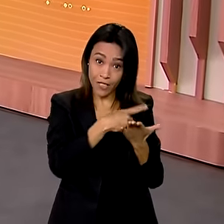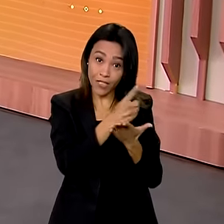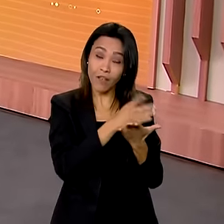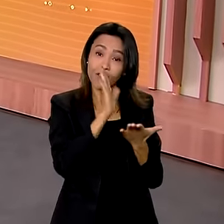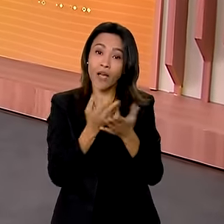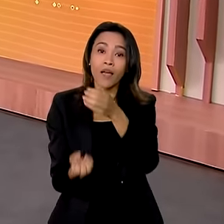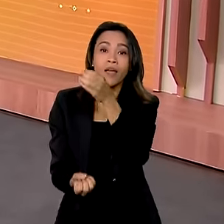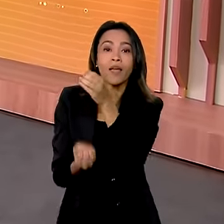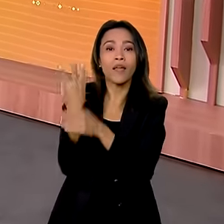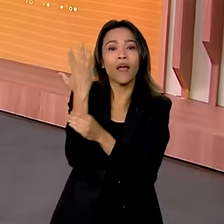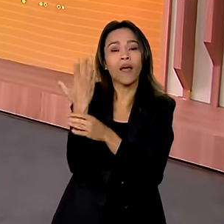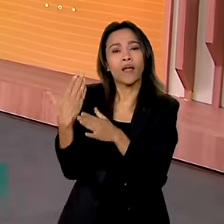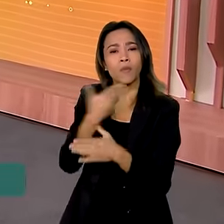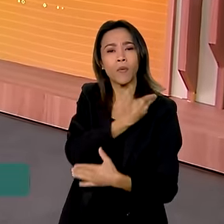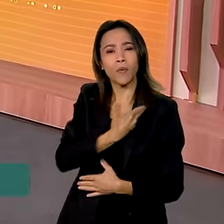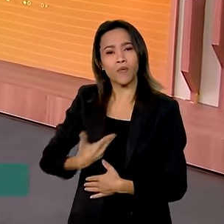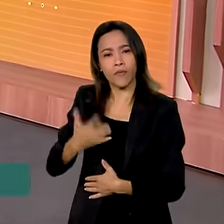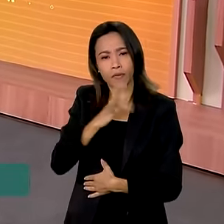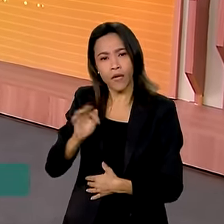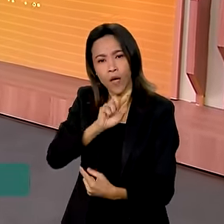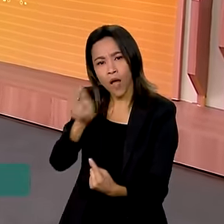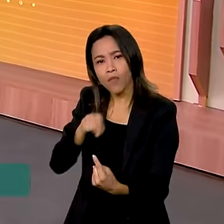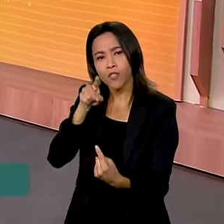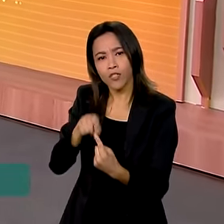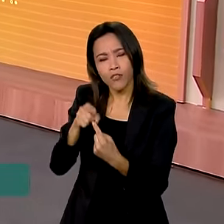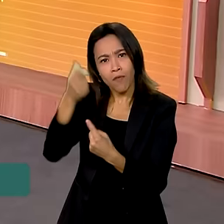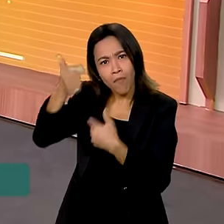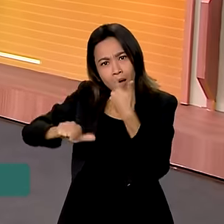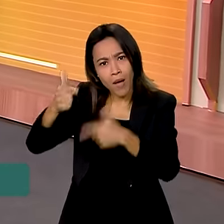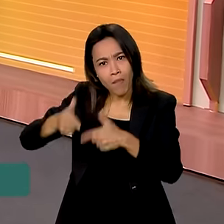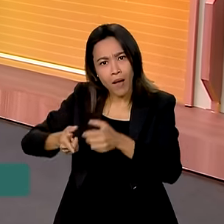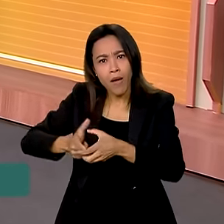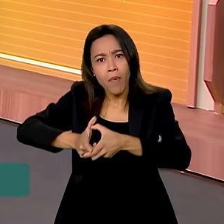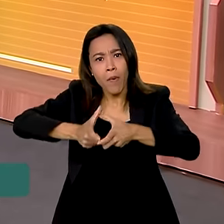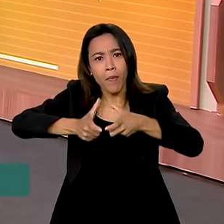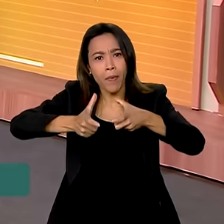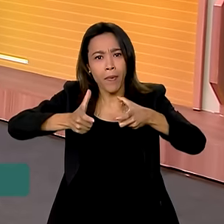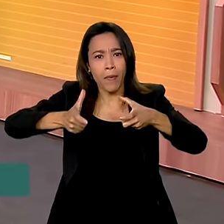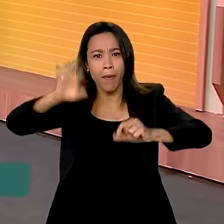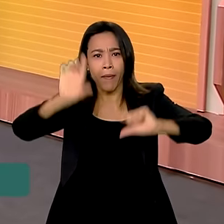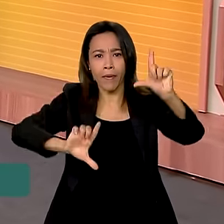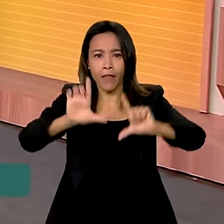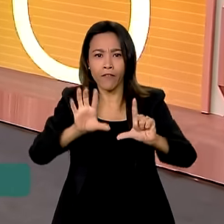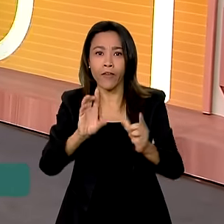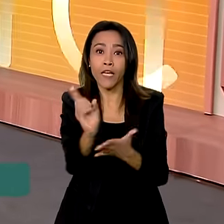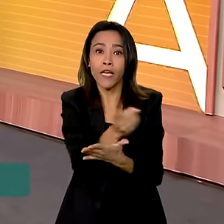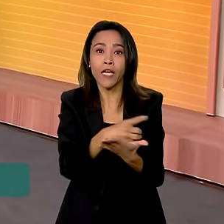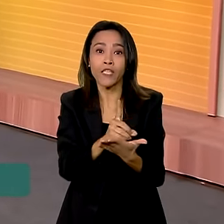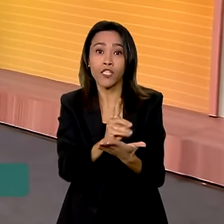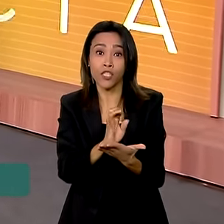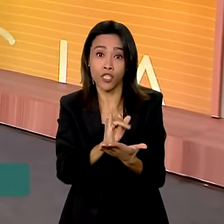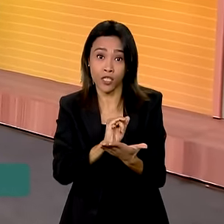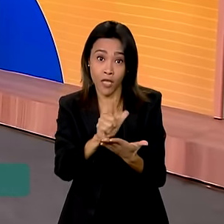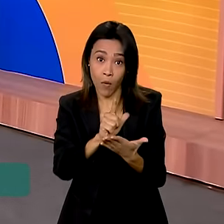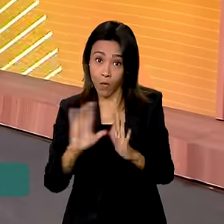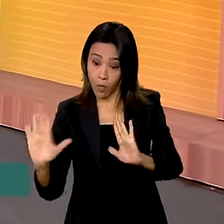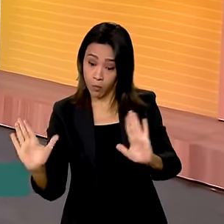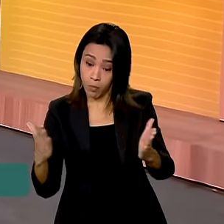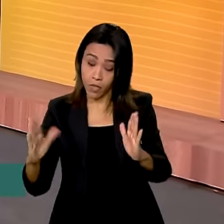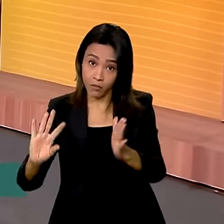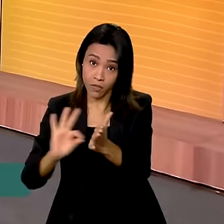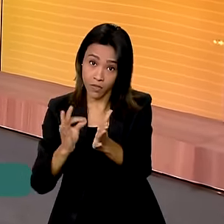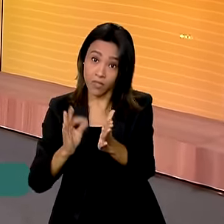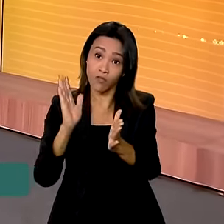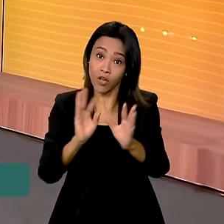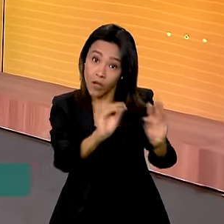pelo governo federal para ampliar a oferta de TV digital no país. E o prazo para as instituições se inscreverem foi